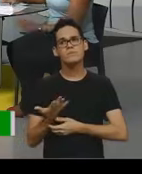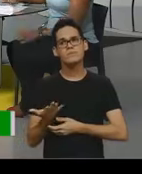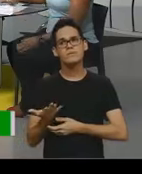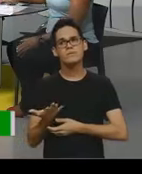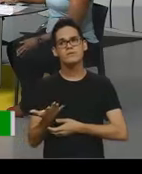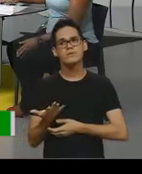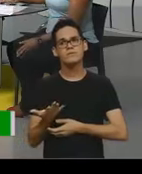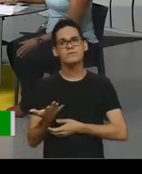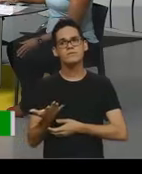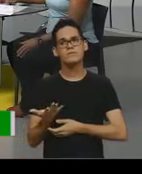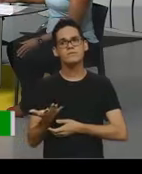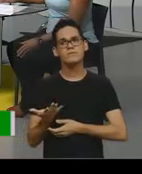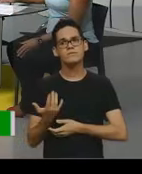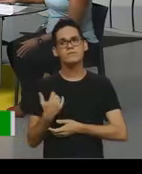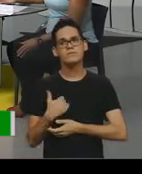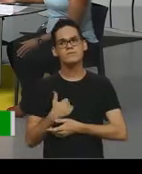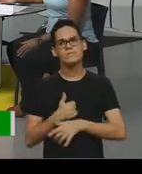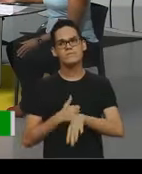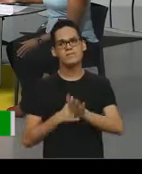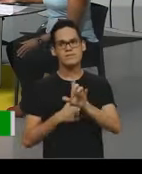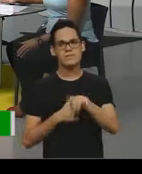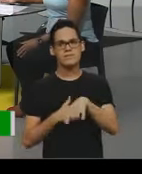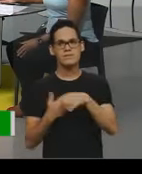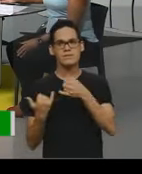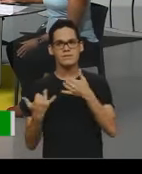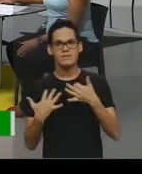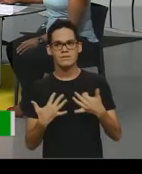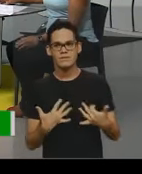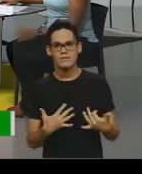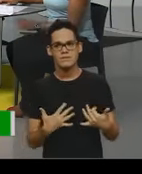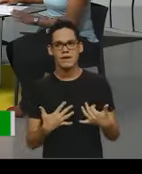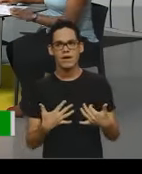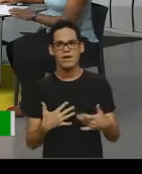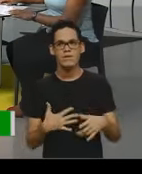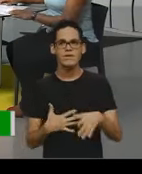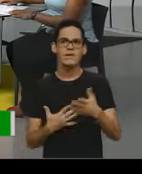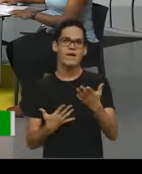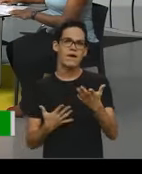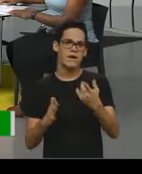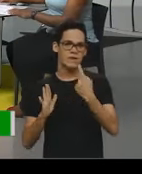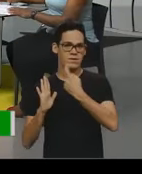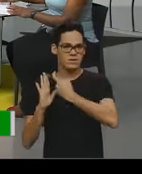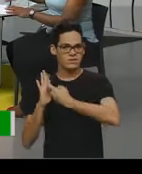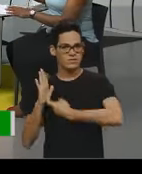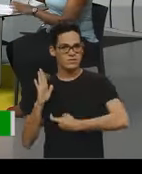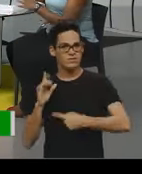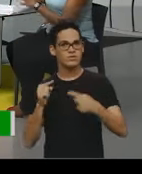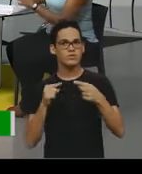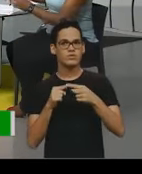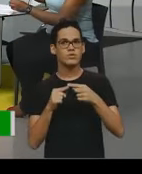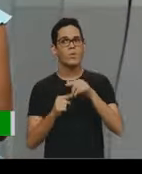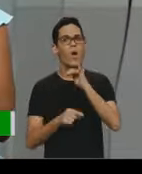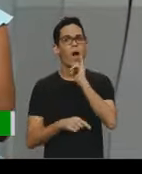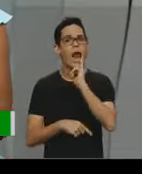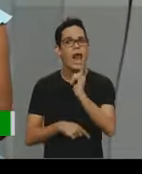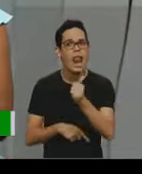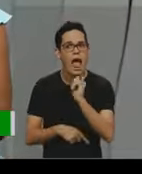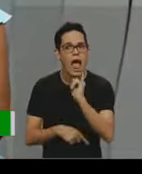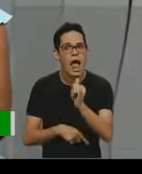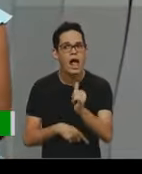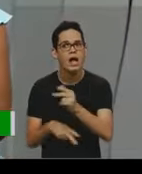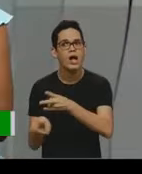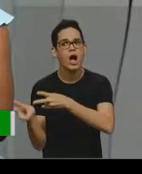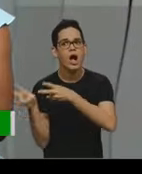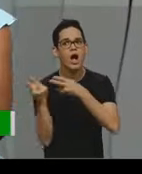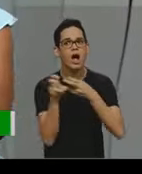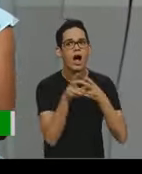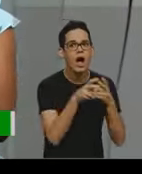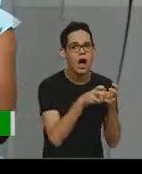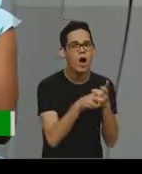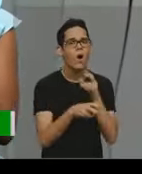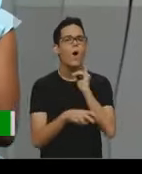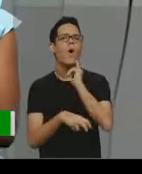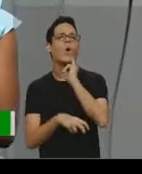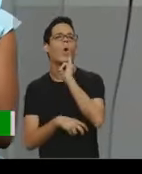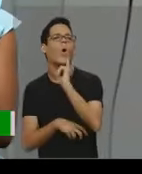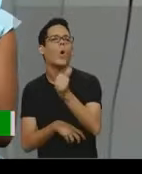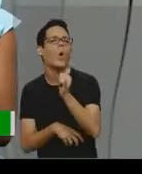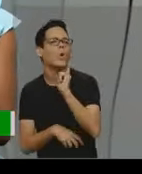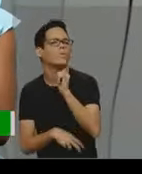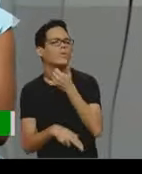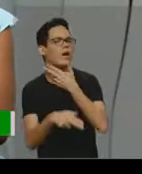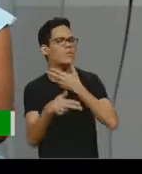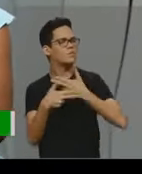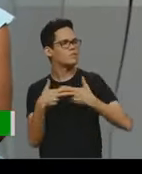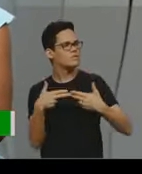então, é isso mesmo que a professora Rose disse, né, é um texto do tipo, né, narrativo que explora ali, né, a narração é contar